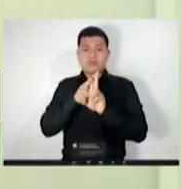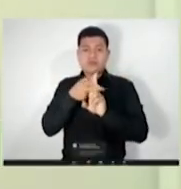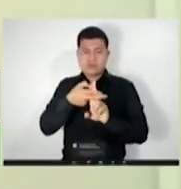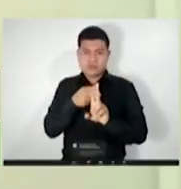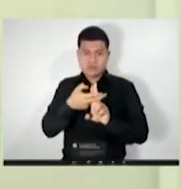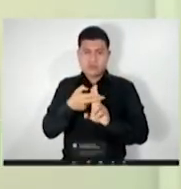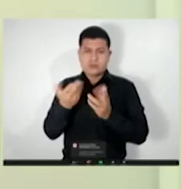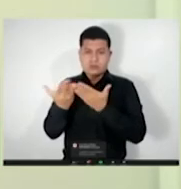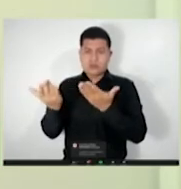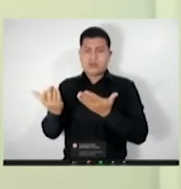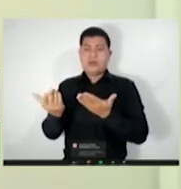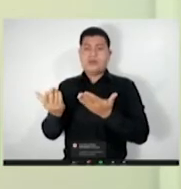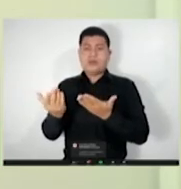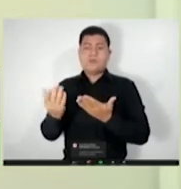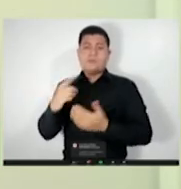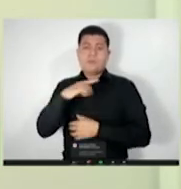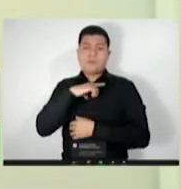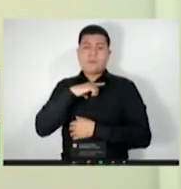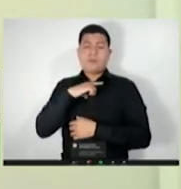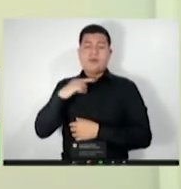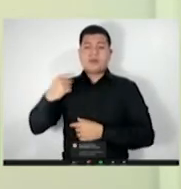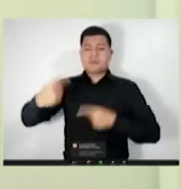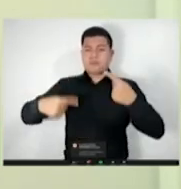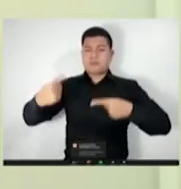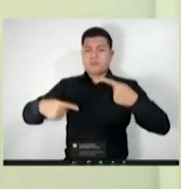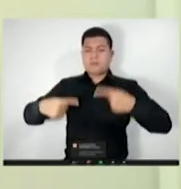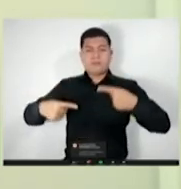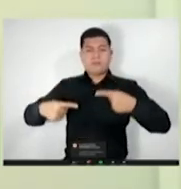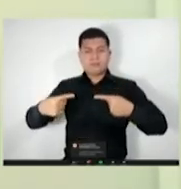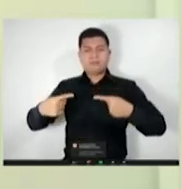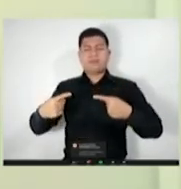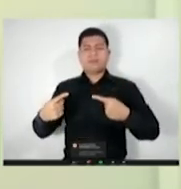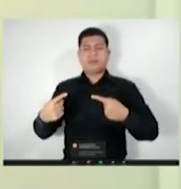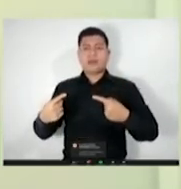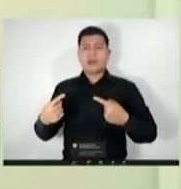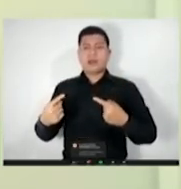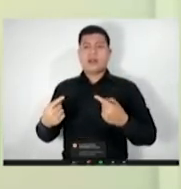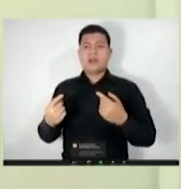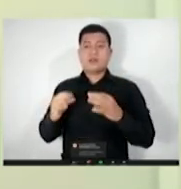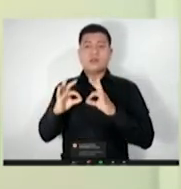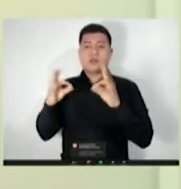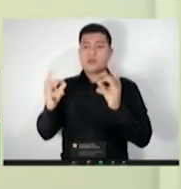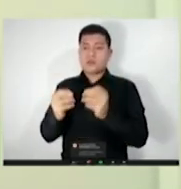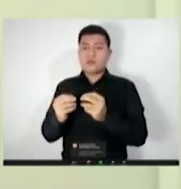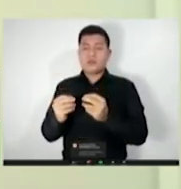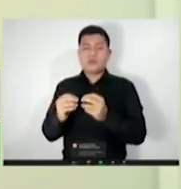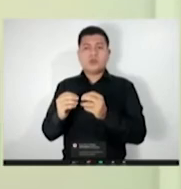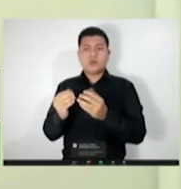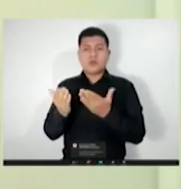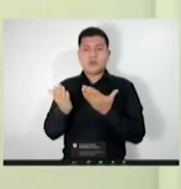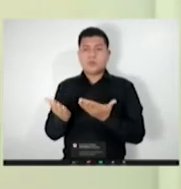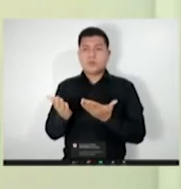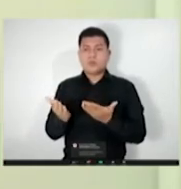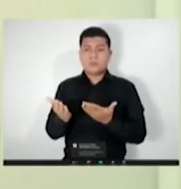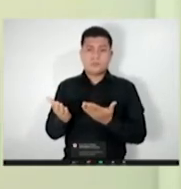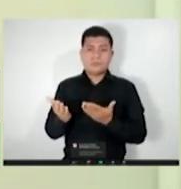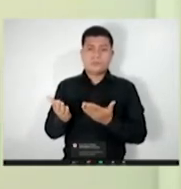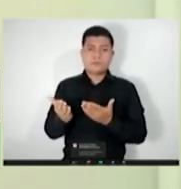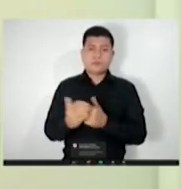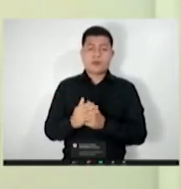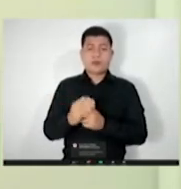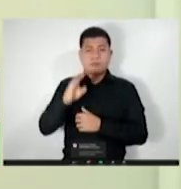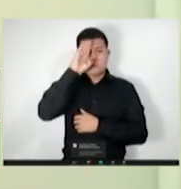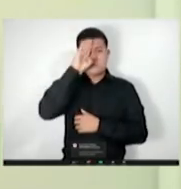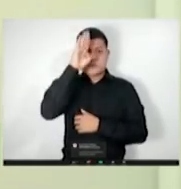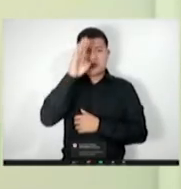Saúde, que faz todas as deliberações de todo o funcionamento, de todas as ações, principalmente de